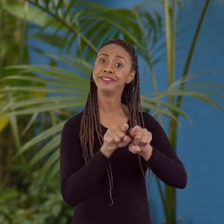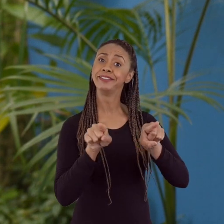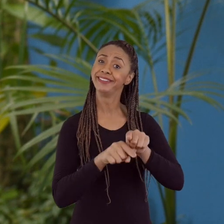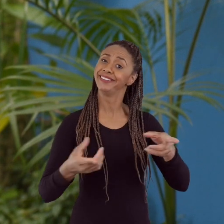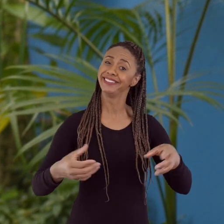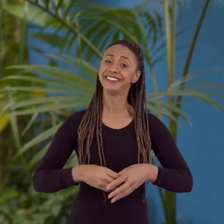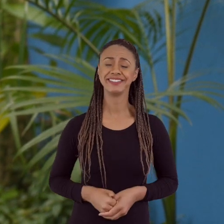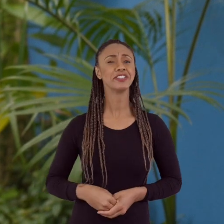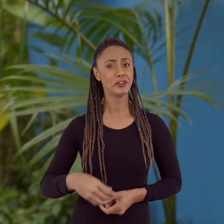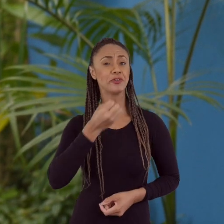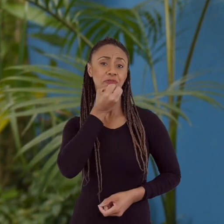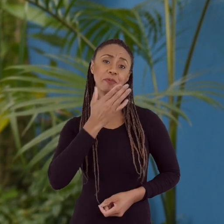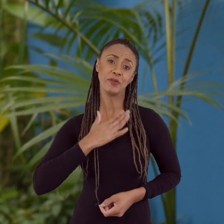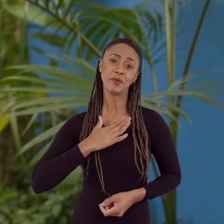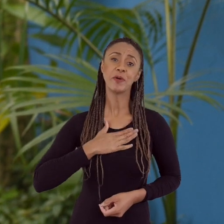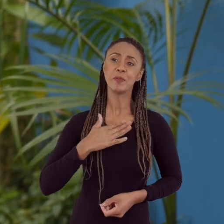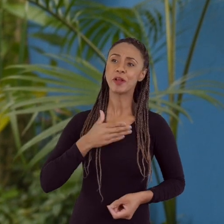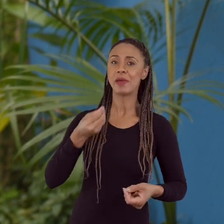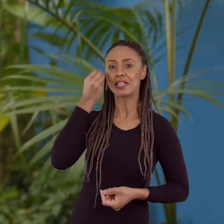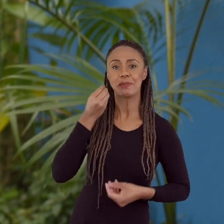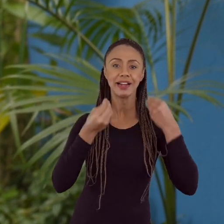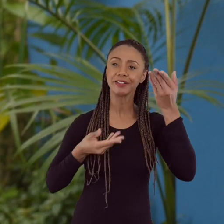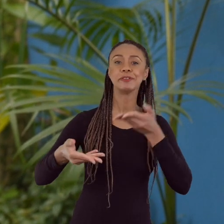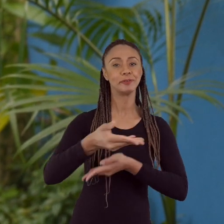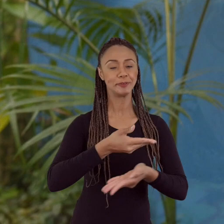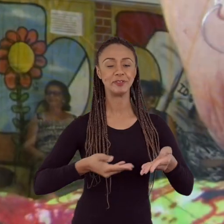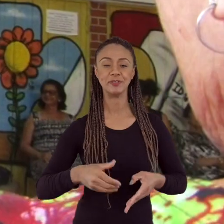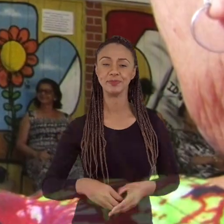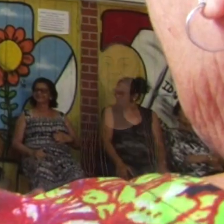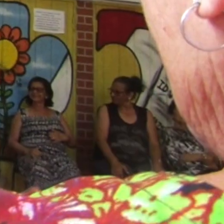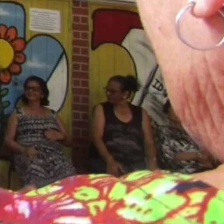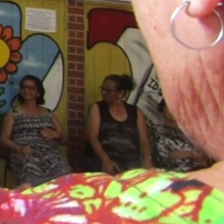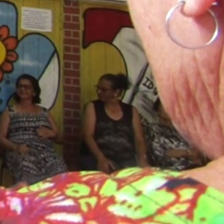e ensinei outras. Foi muito bom a troca de experiência.